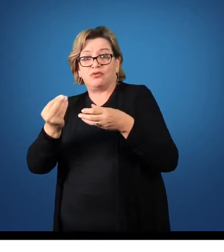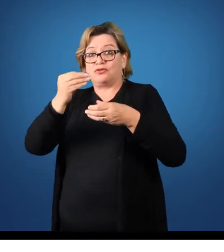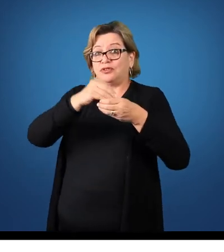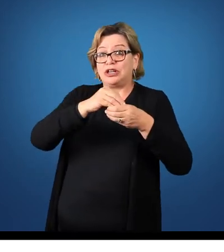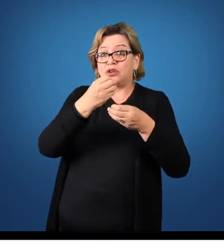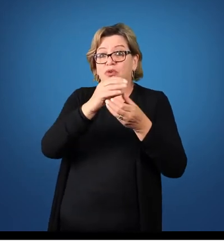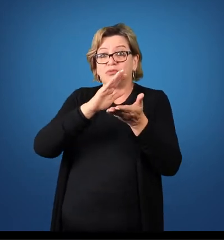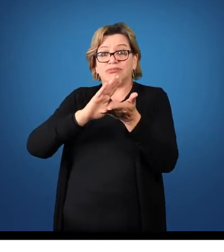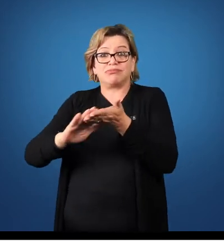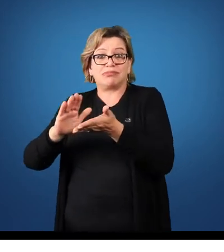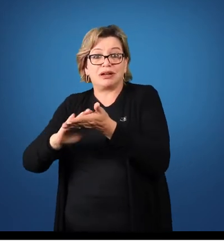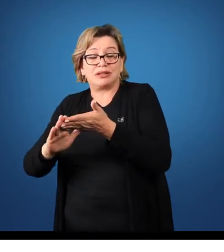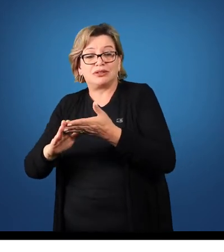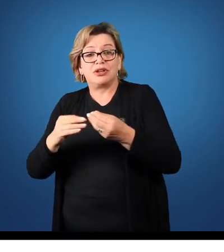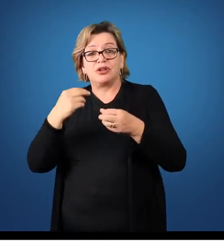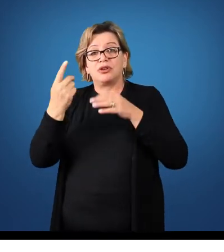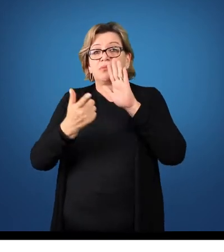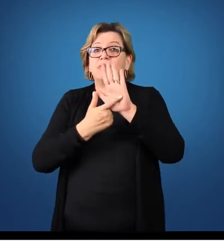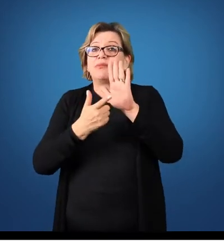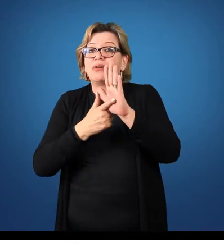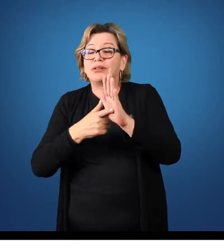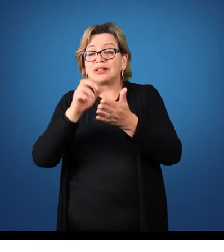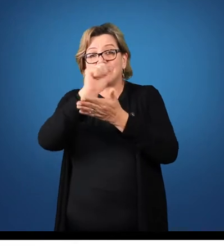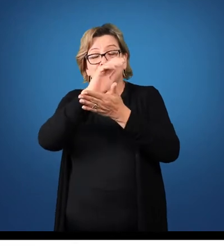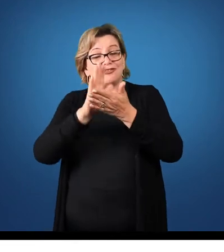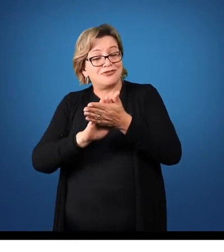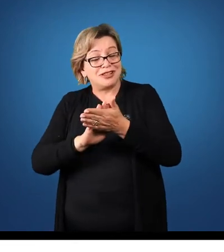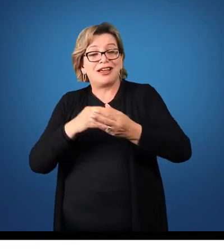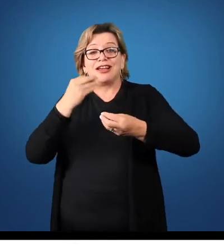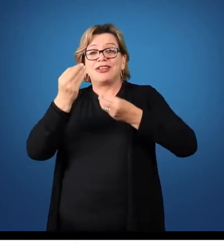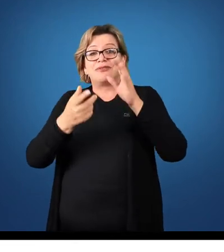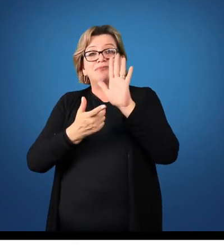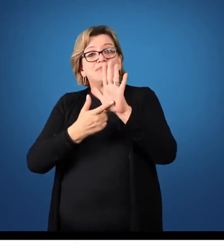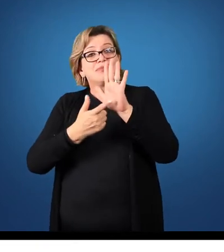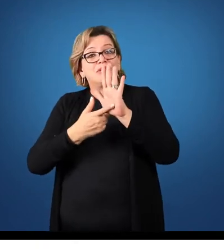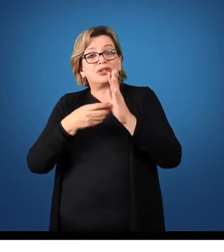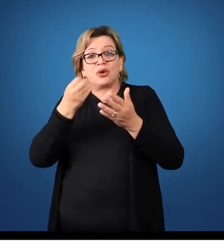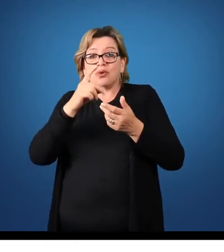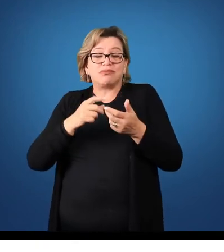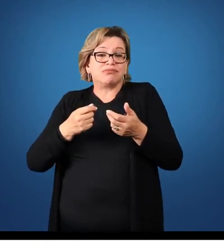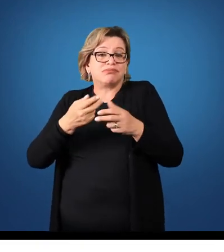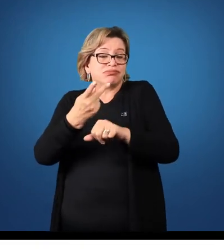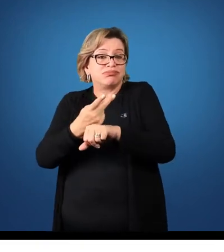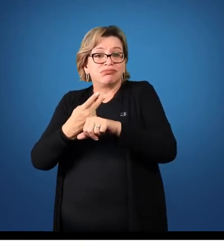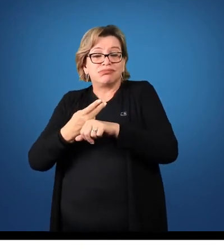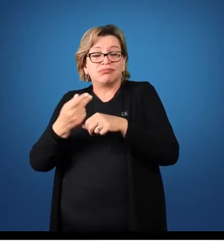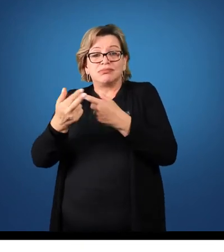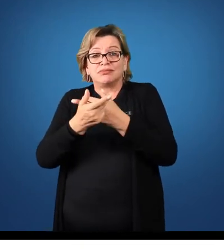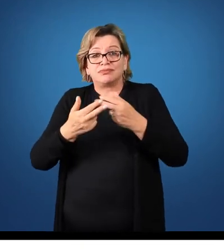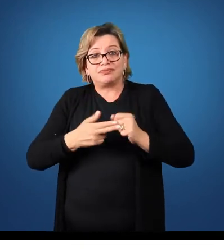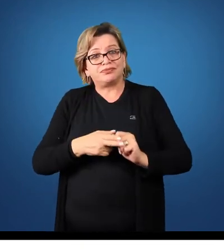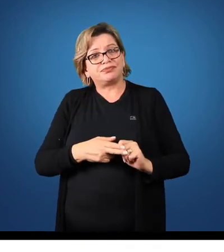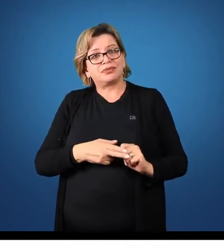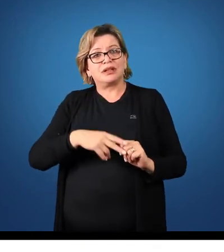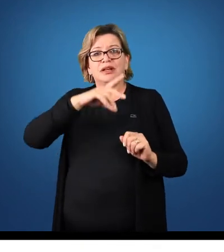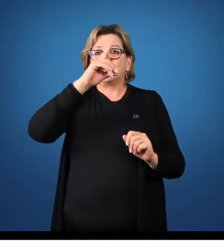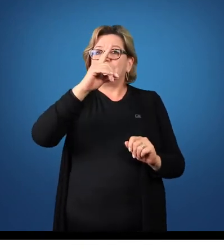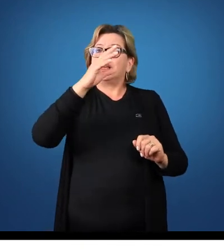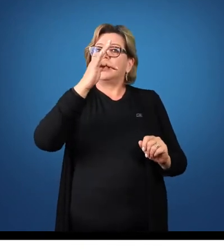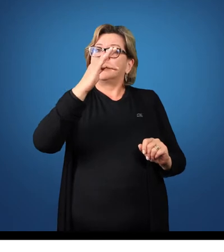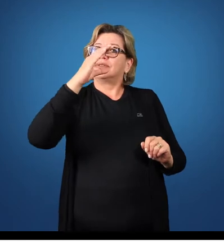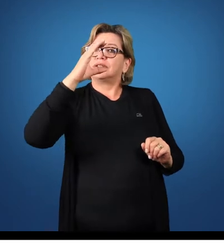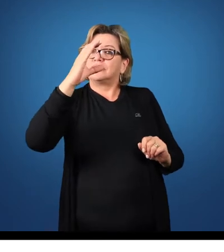das operações, atividades de investimento ou atividades de financiamento. Essa informação